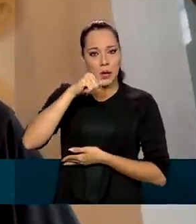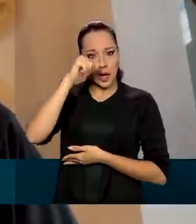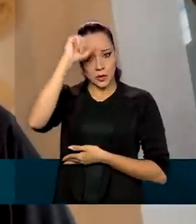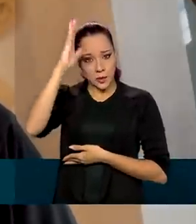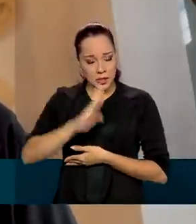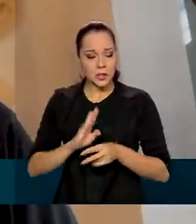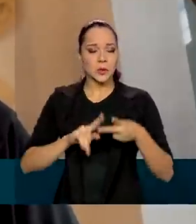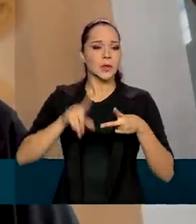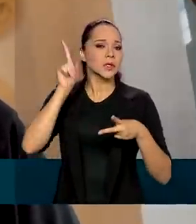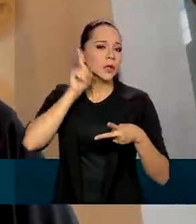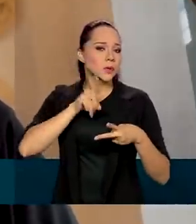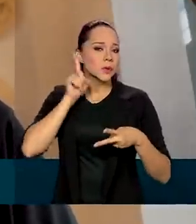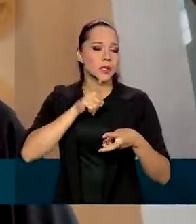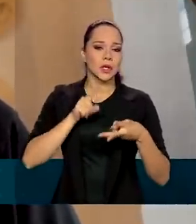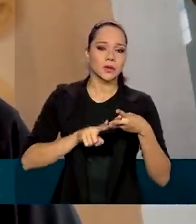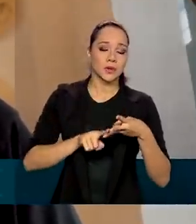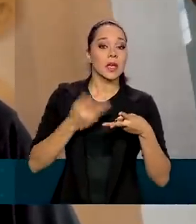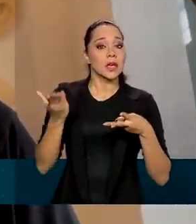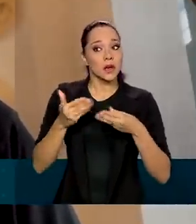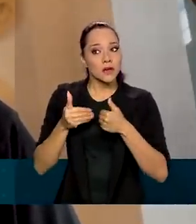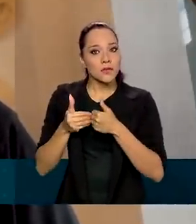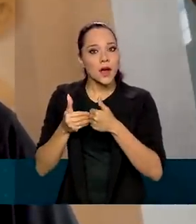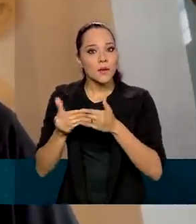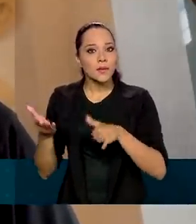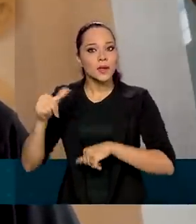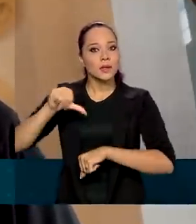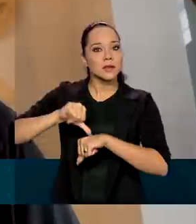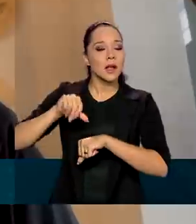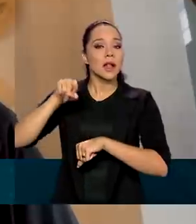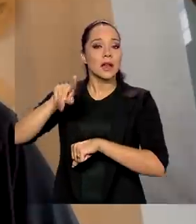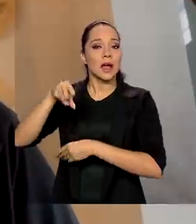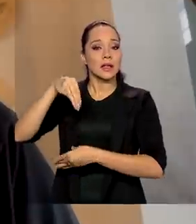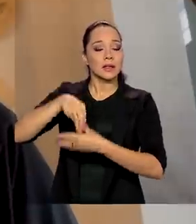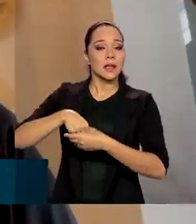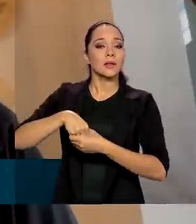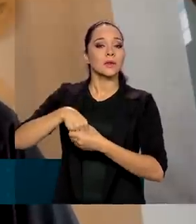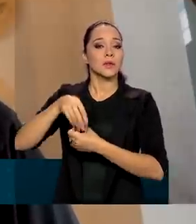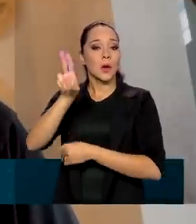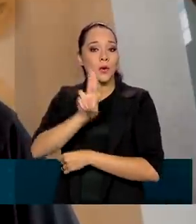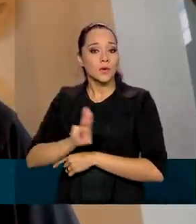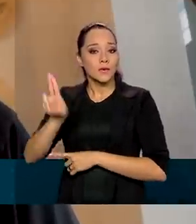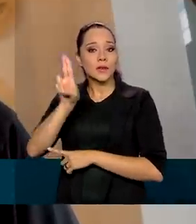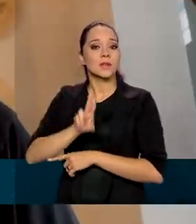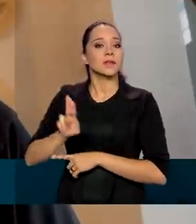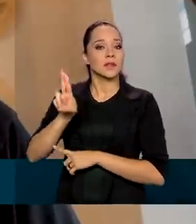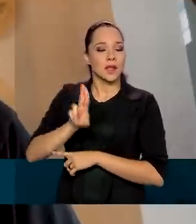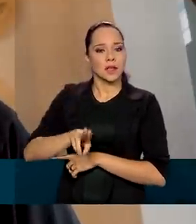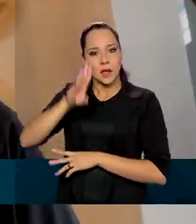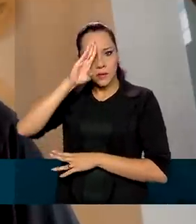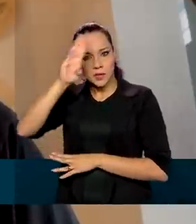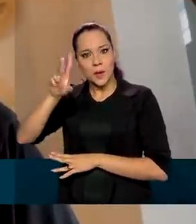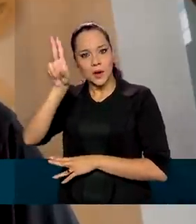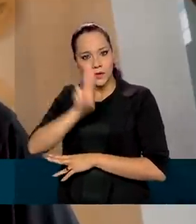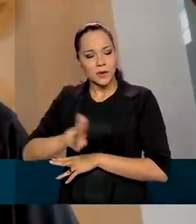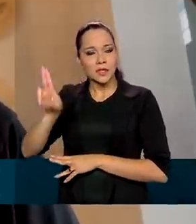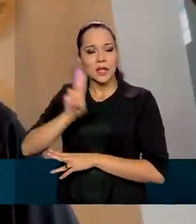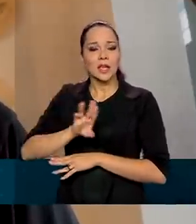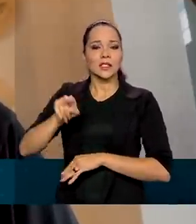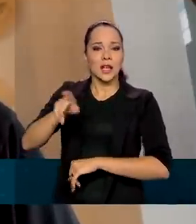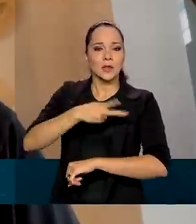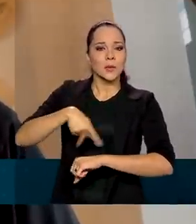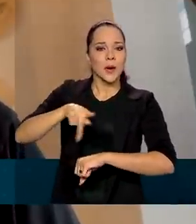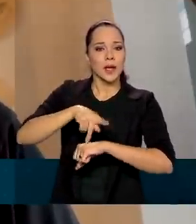nos Estados Unidos, e estamos abrindo uma unidade agora dentro da universidade, a principal universidade da Arábia